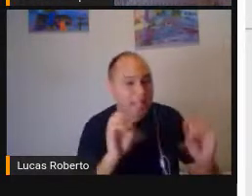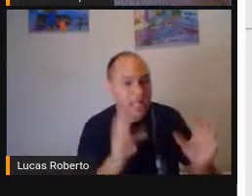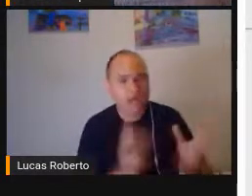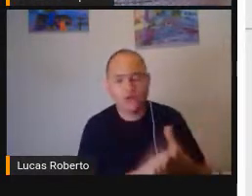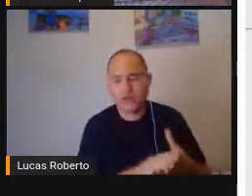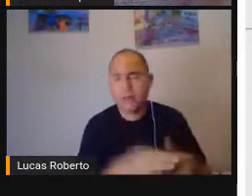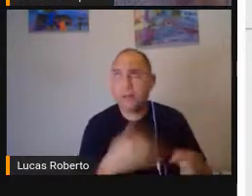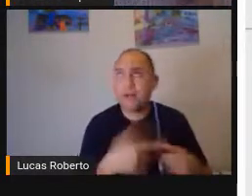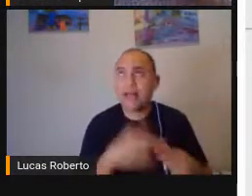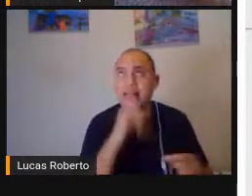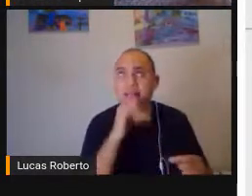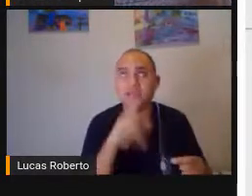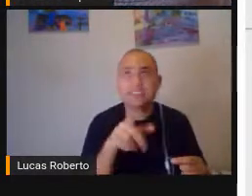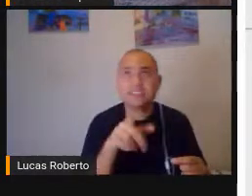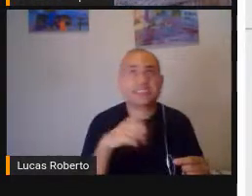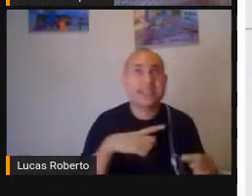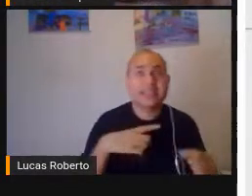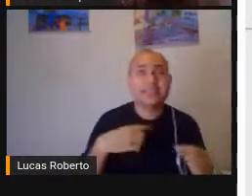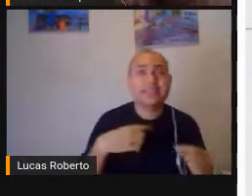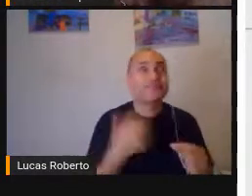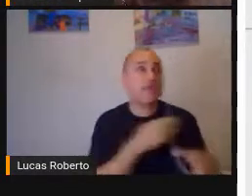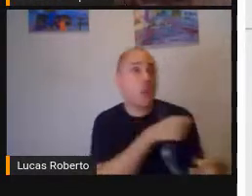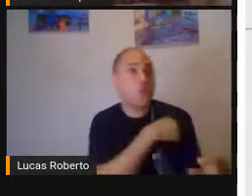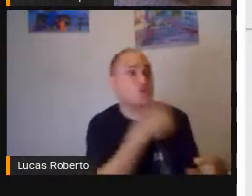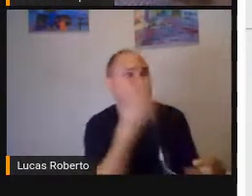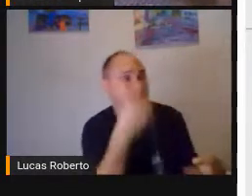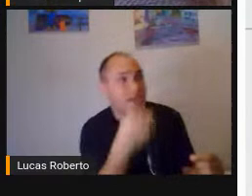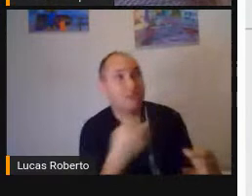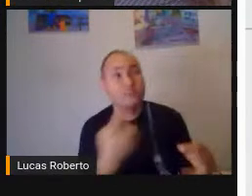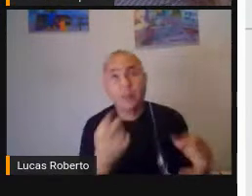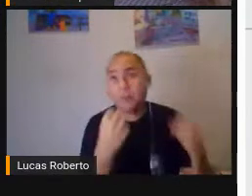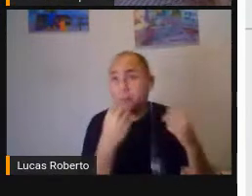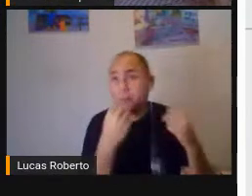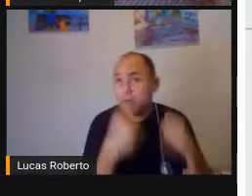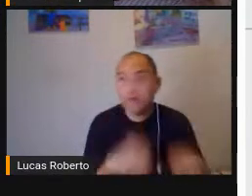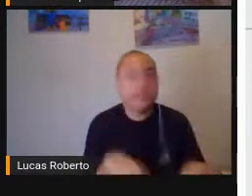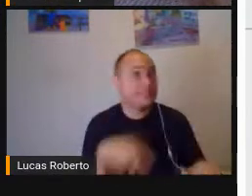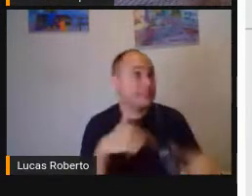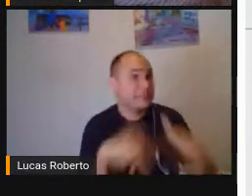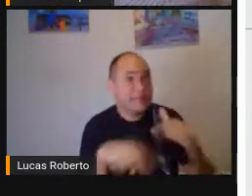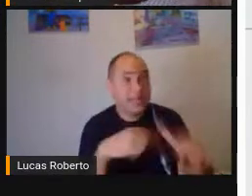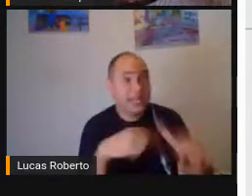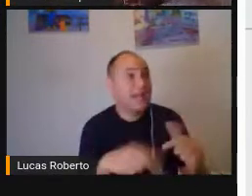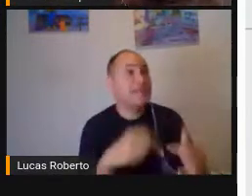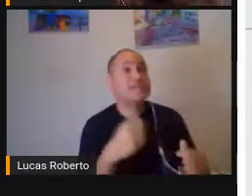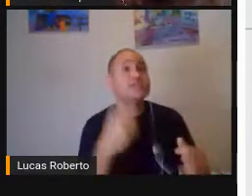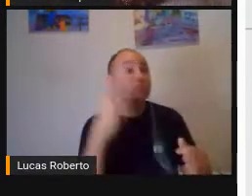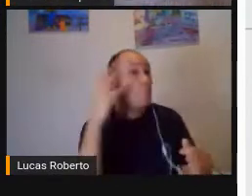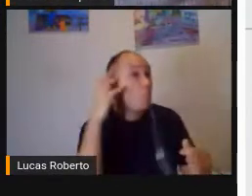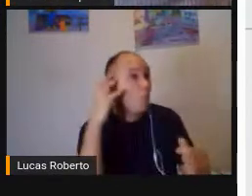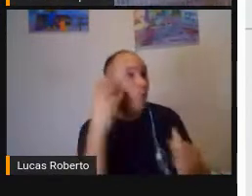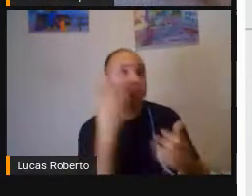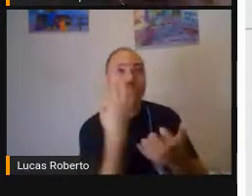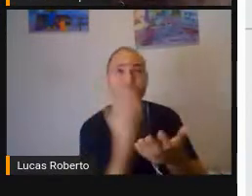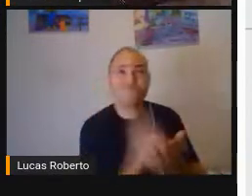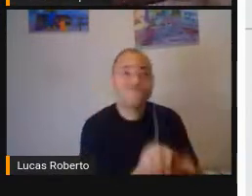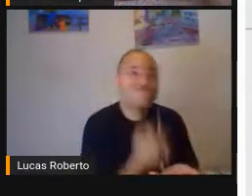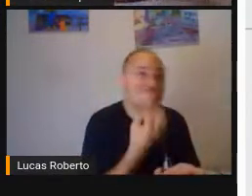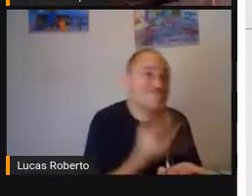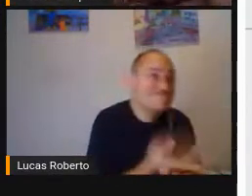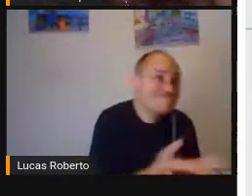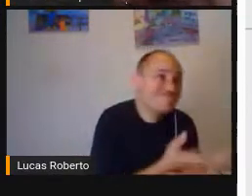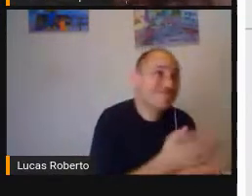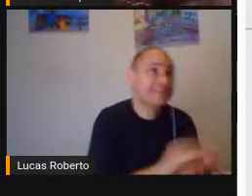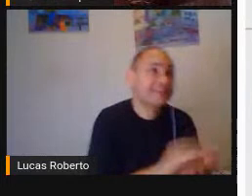Trabalhar com podcast É a maravilha Do momento Para essa criança Sabe É ouvir Aquela